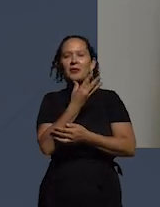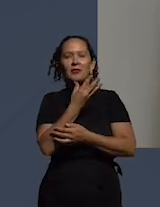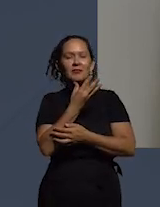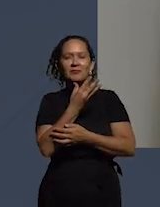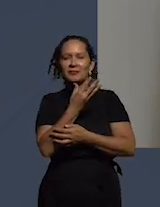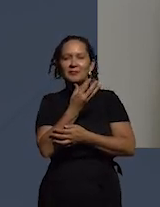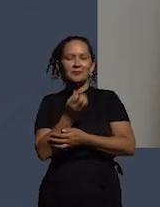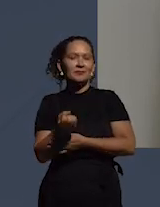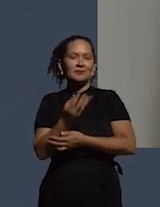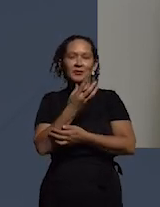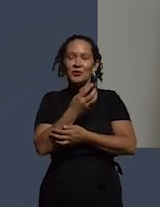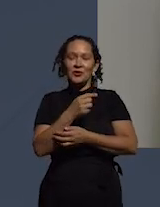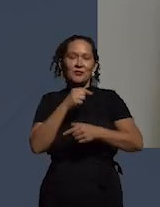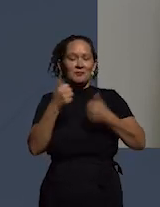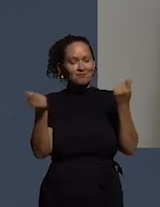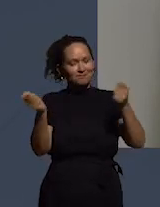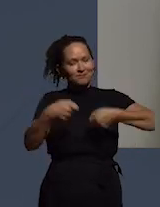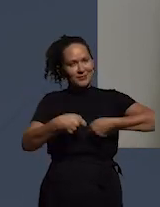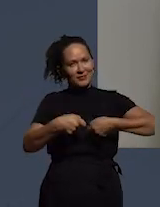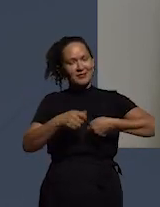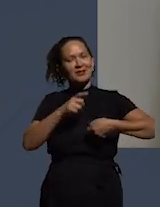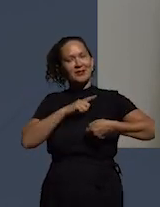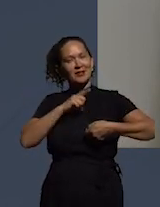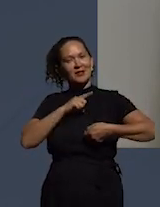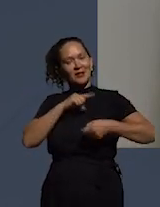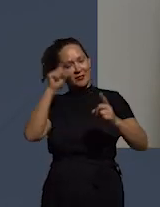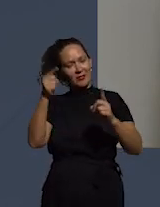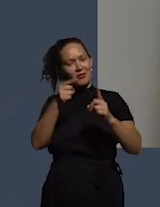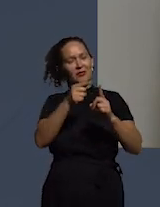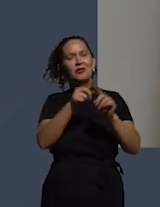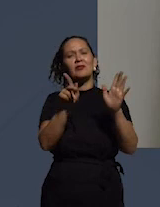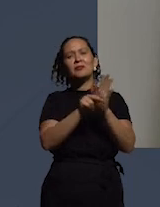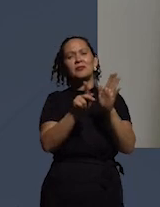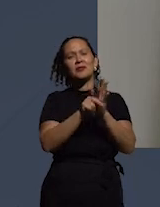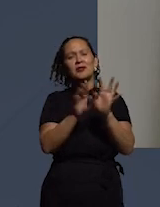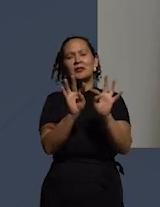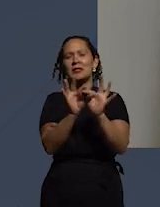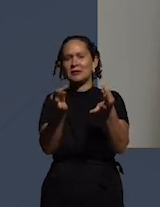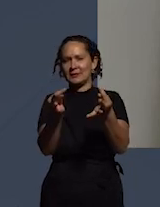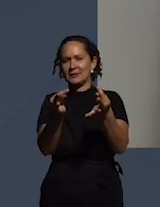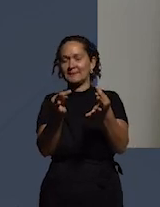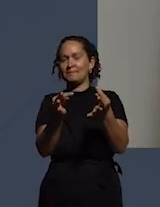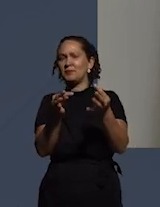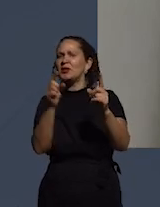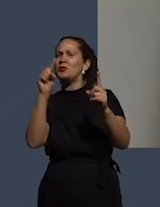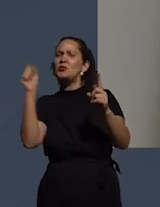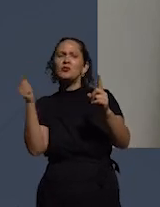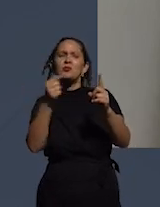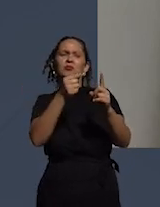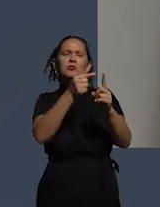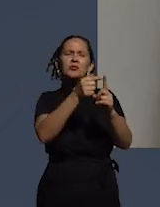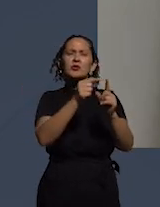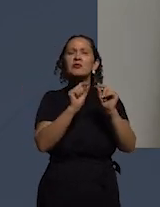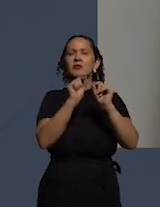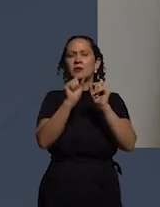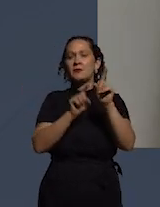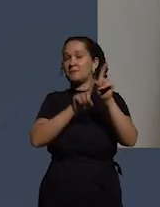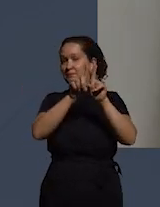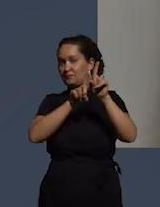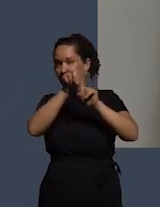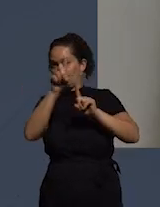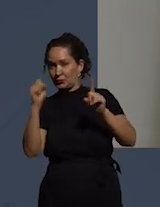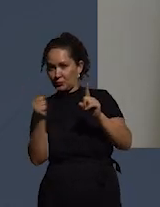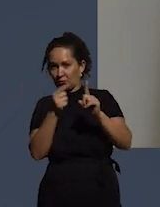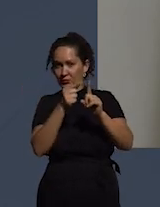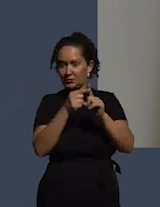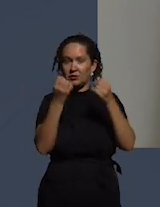indicadores anticorrupções que sejam mais objetivos e aí quando a gente fala em objetivos em indicadores objetivos a